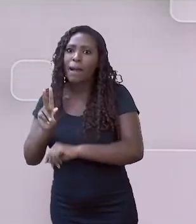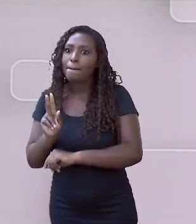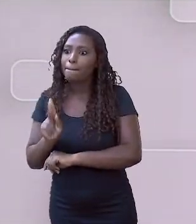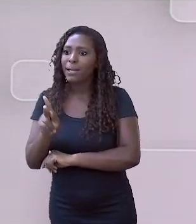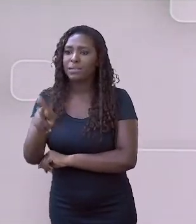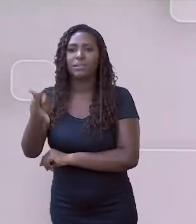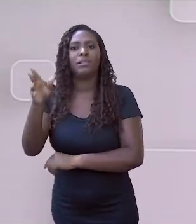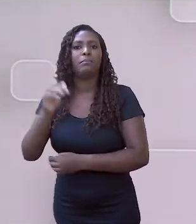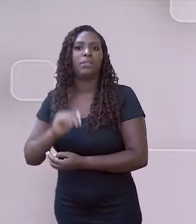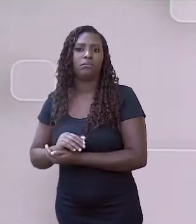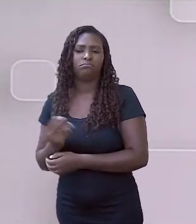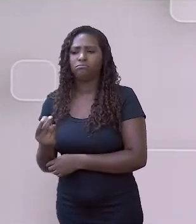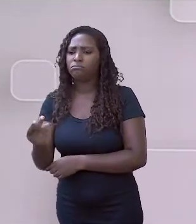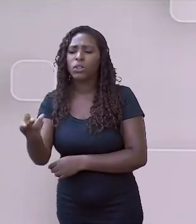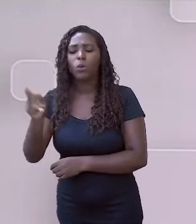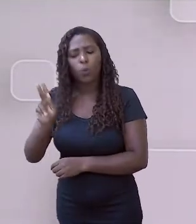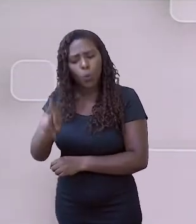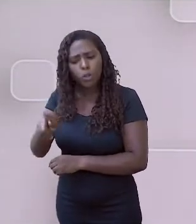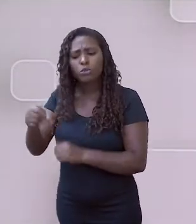não voltar mais.